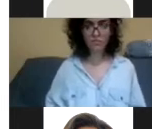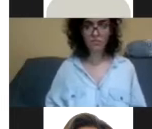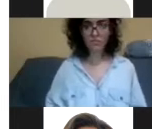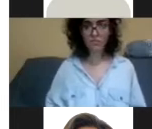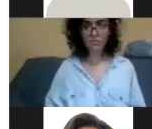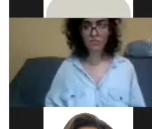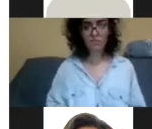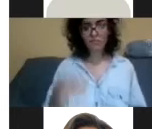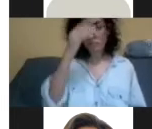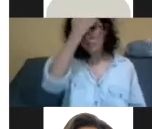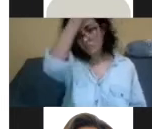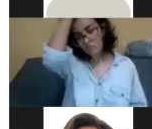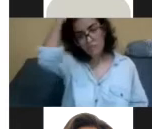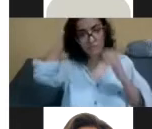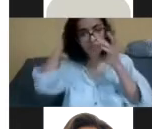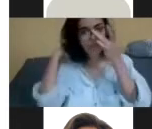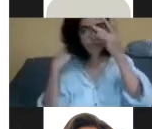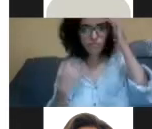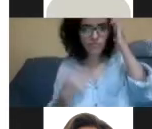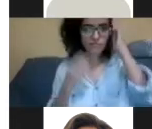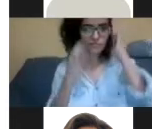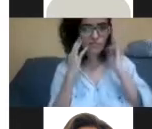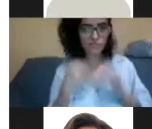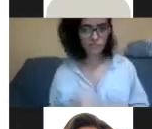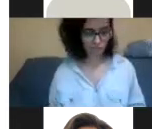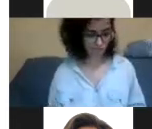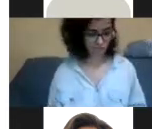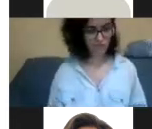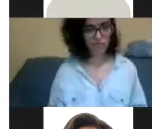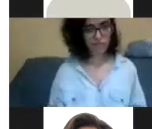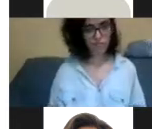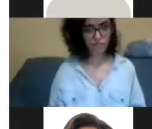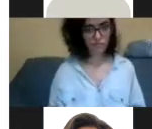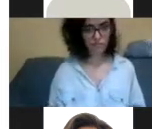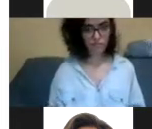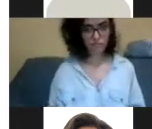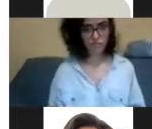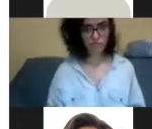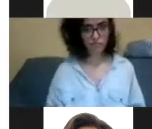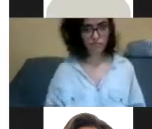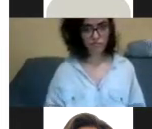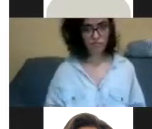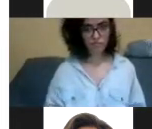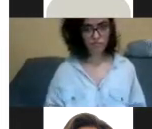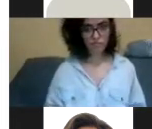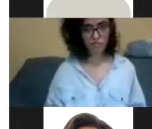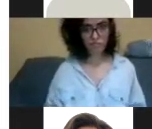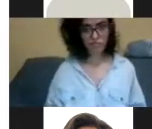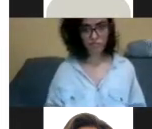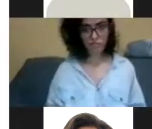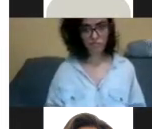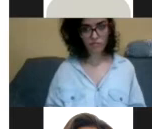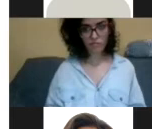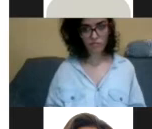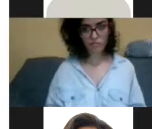mandam para o hospital, né? Para a pessoa poder usar. Então, tem uma parte, né? de um lado tem